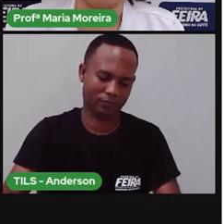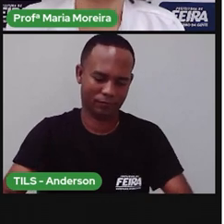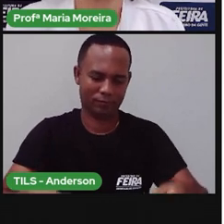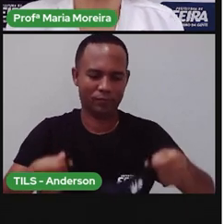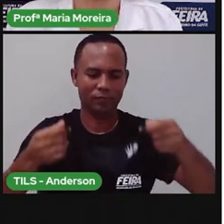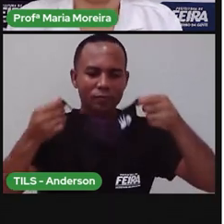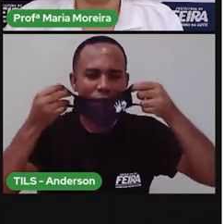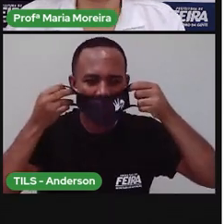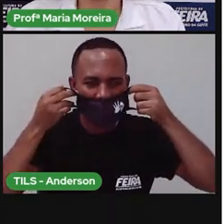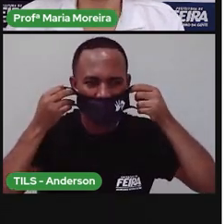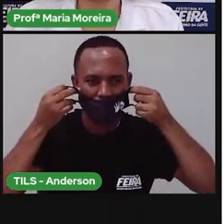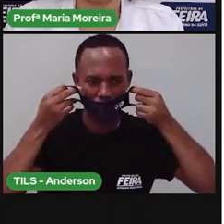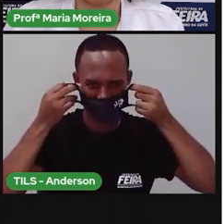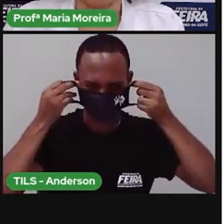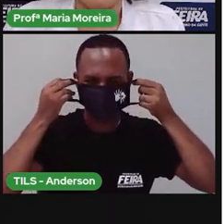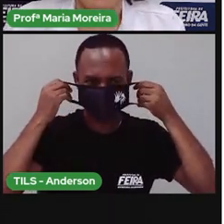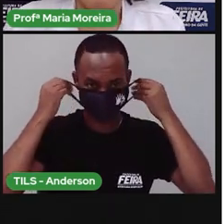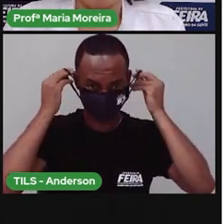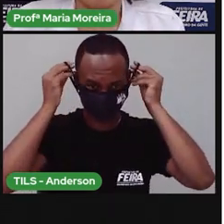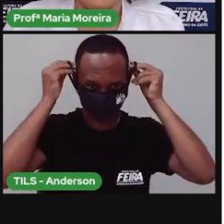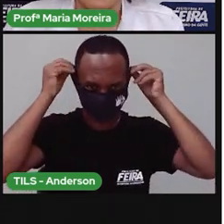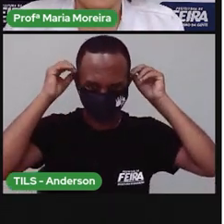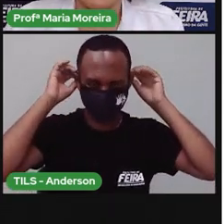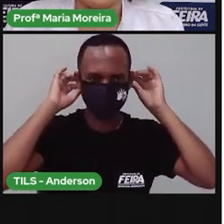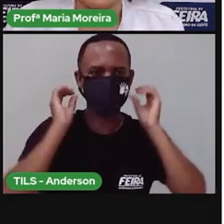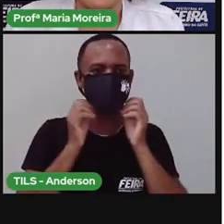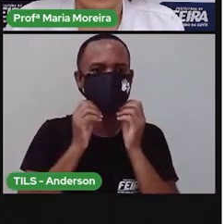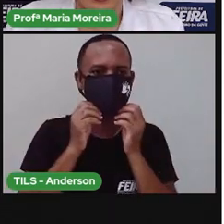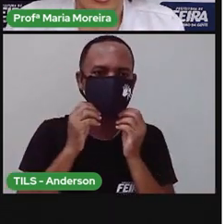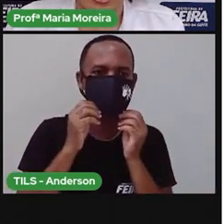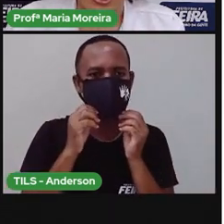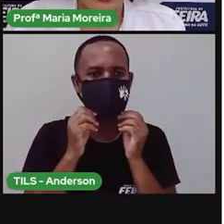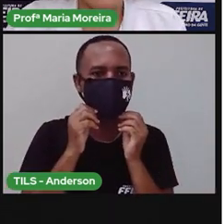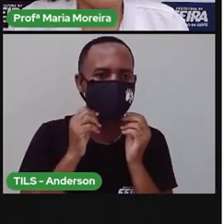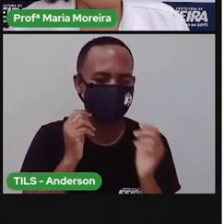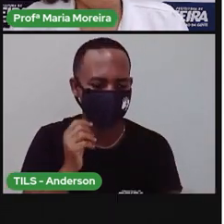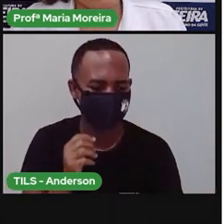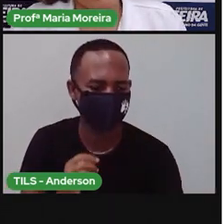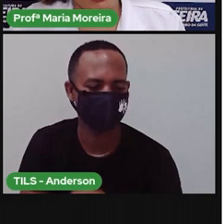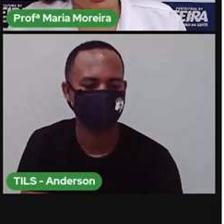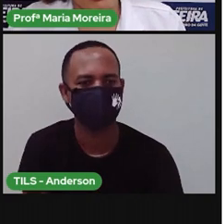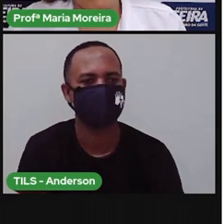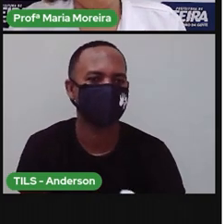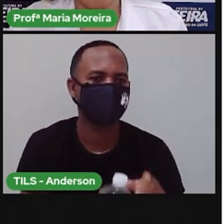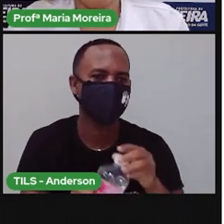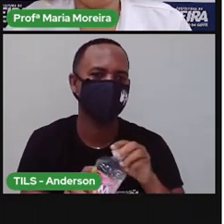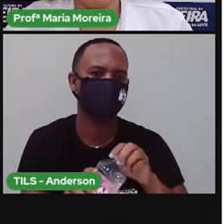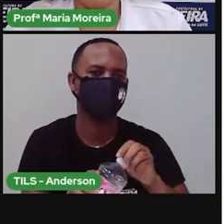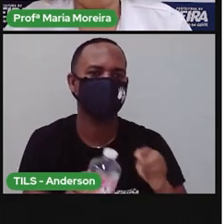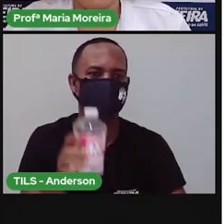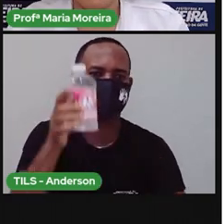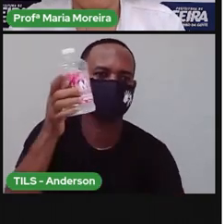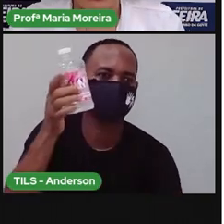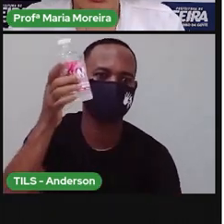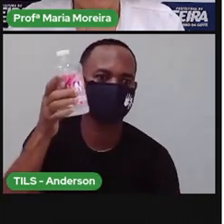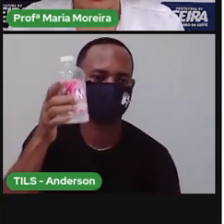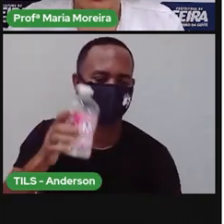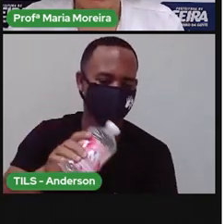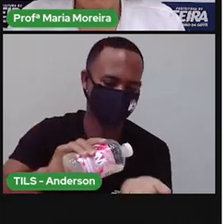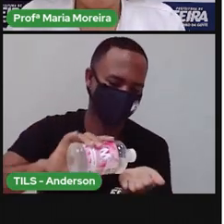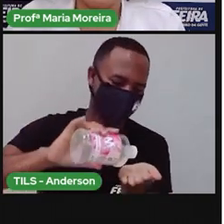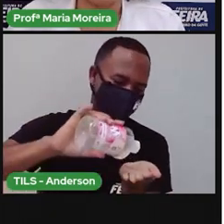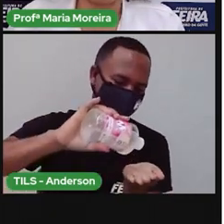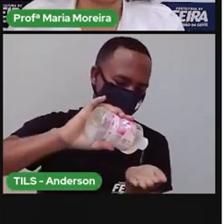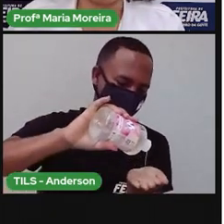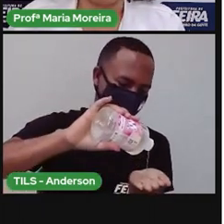gel, tá? Usem o quê? Máscara. Se protejam. Fiquem bem guardadinhas